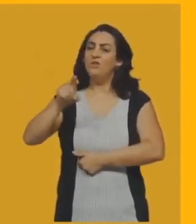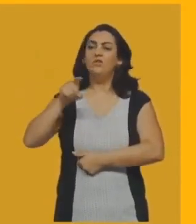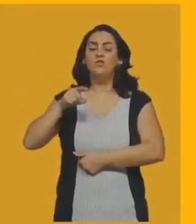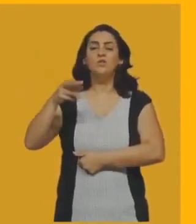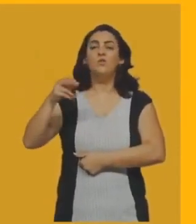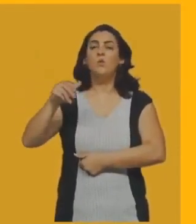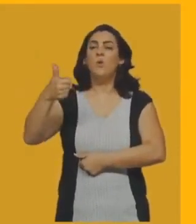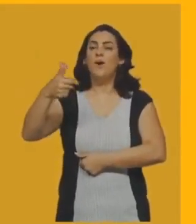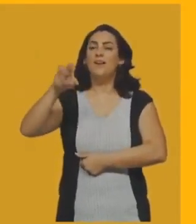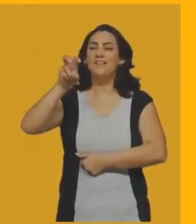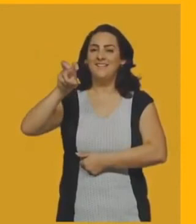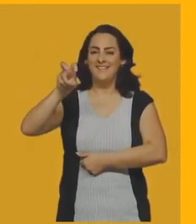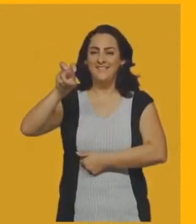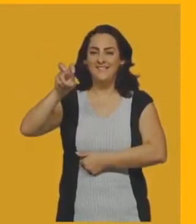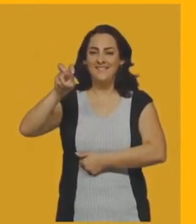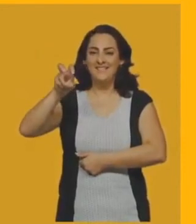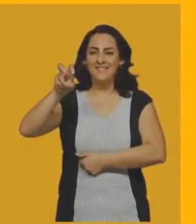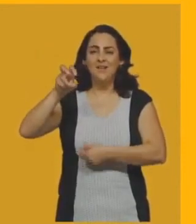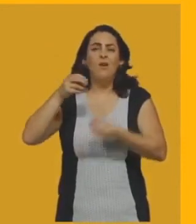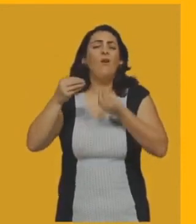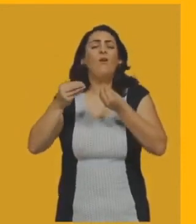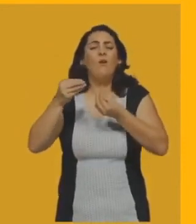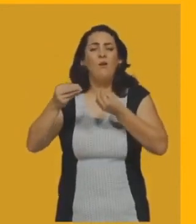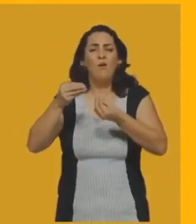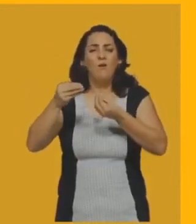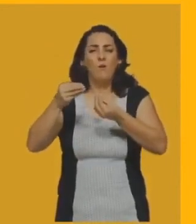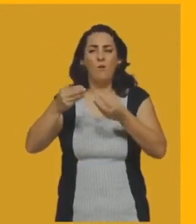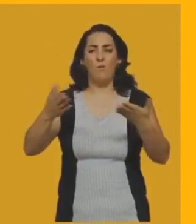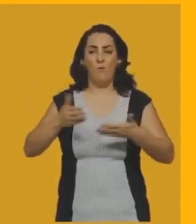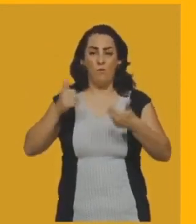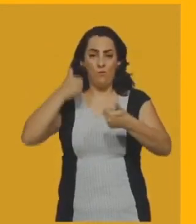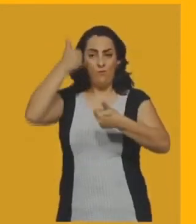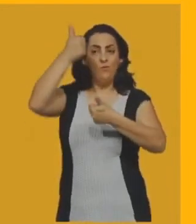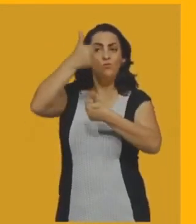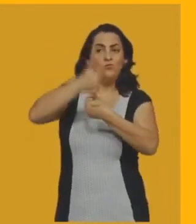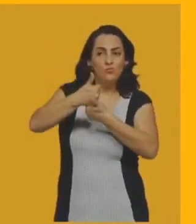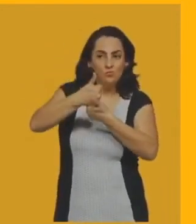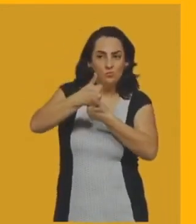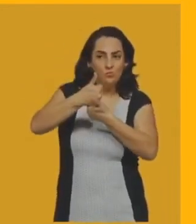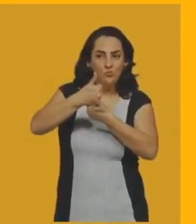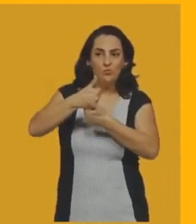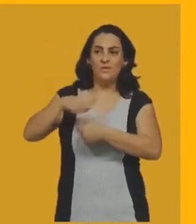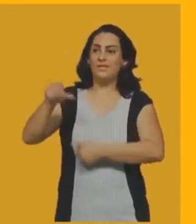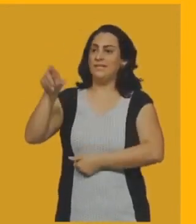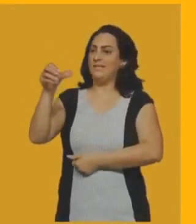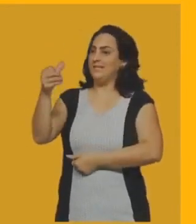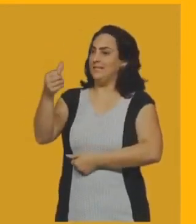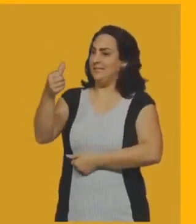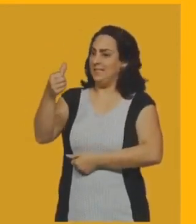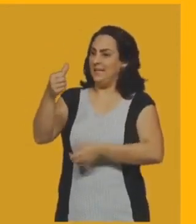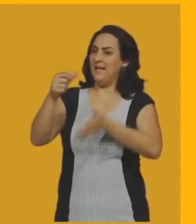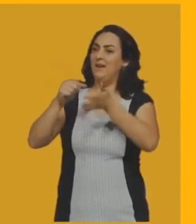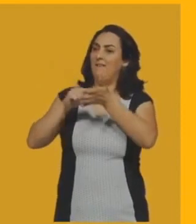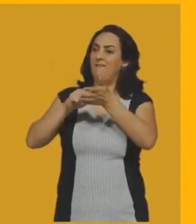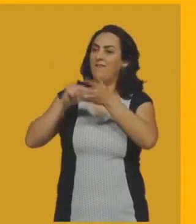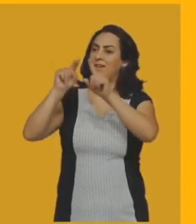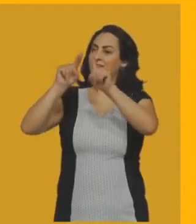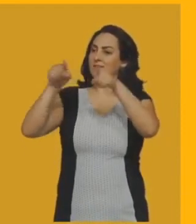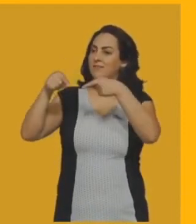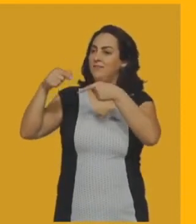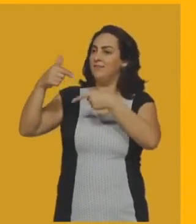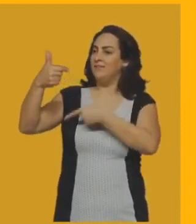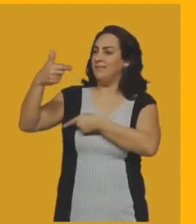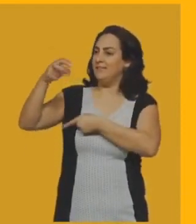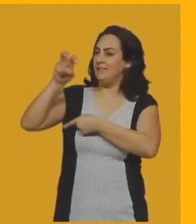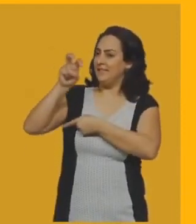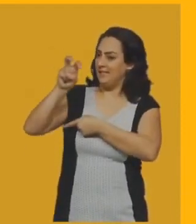30 dividido por 2, 15 graus. Qual que é a medida desses dois ângulos? Eu posso substituir